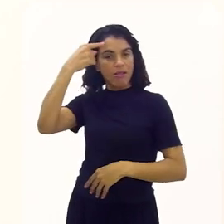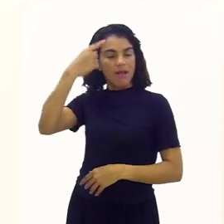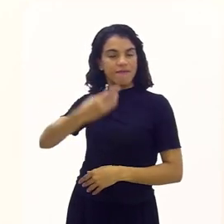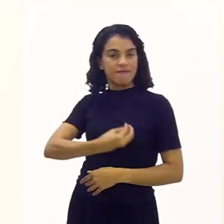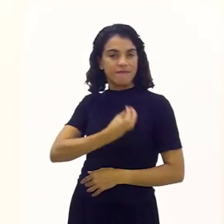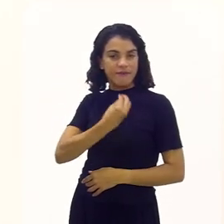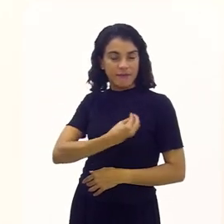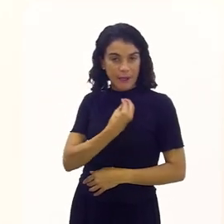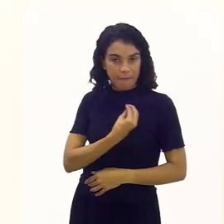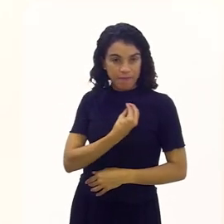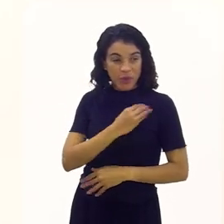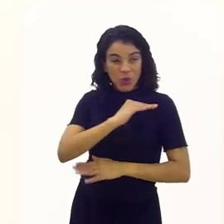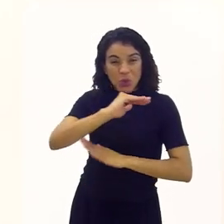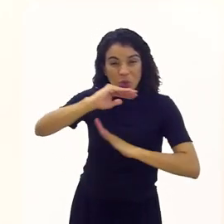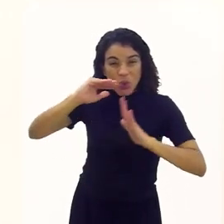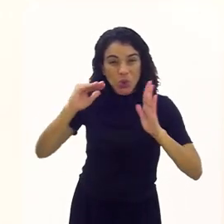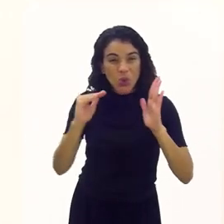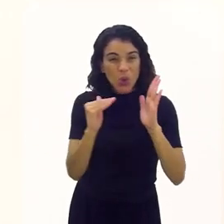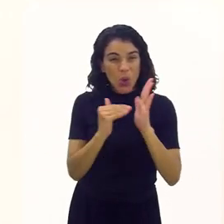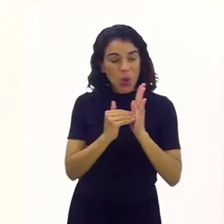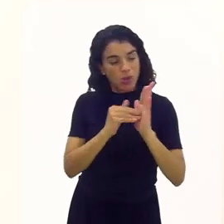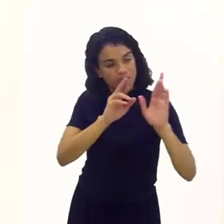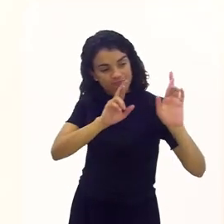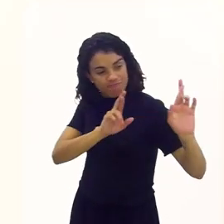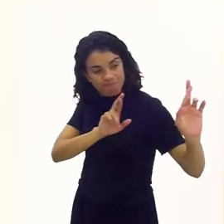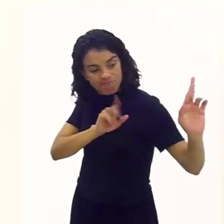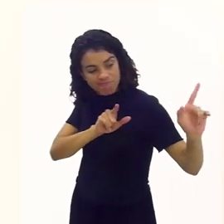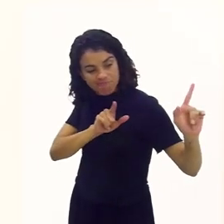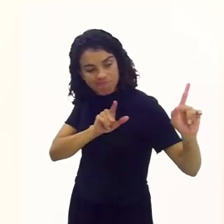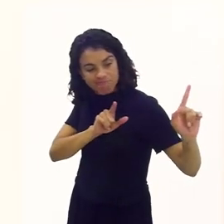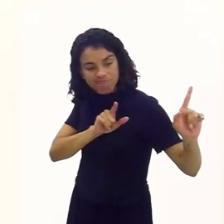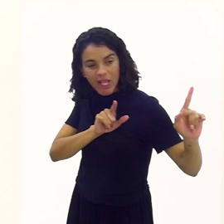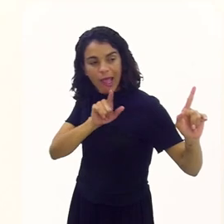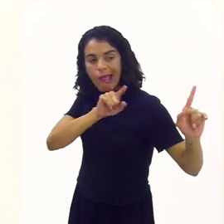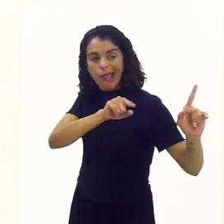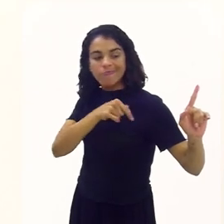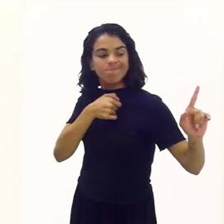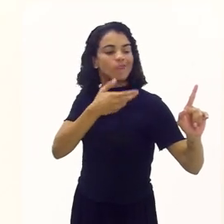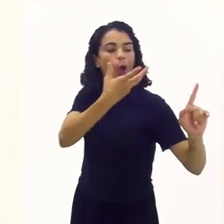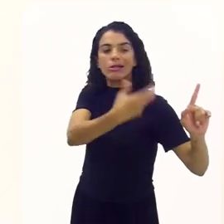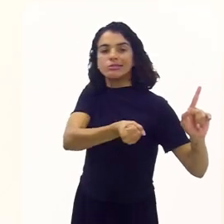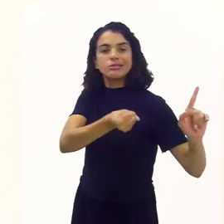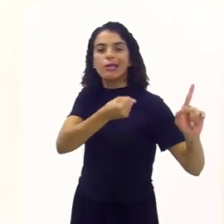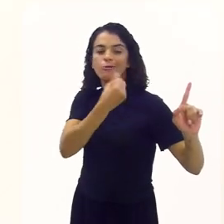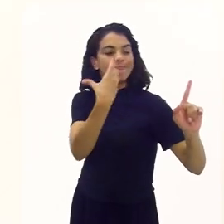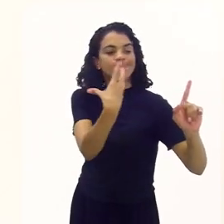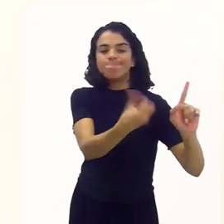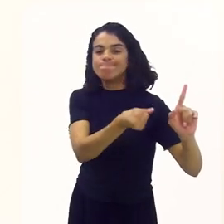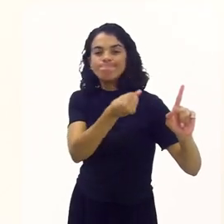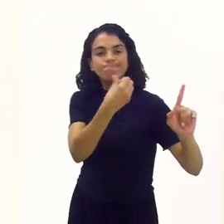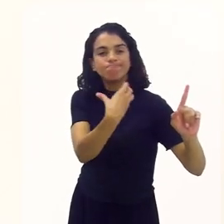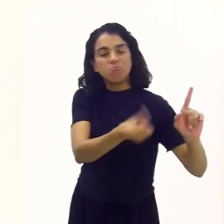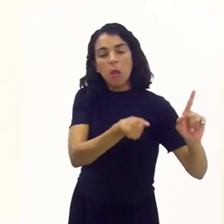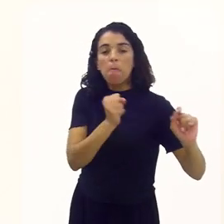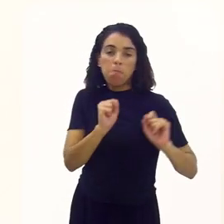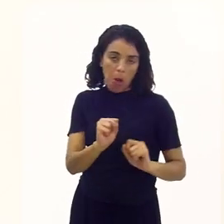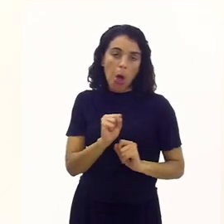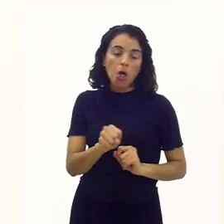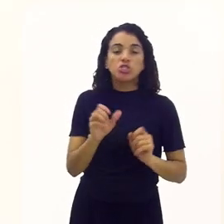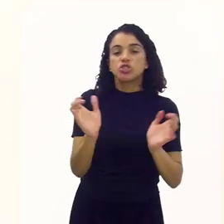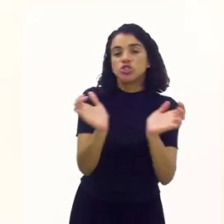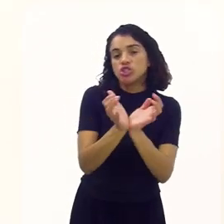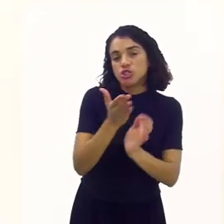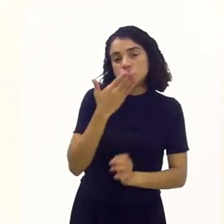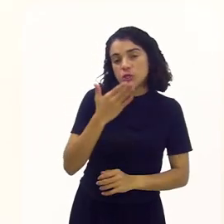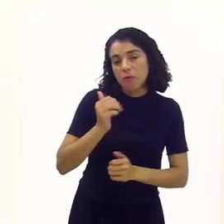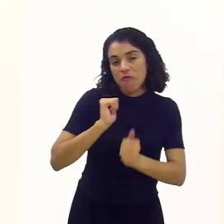dele viver. Tudo aquilo que difere da forma dele ser, ele é intolerante. Então, ele pode ser